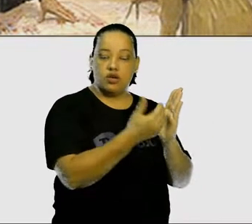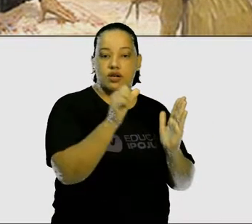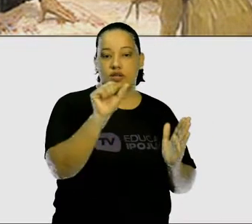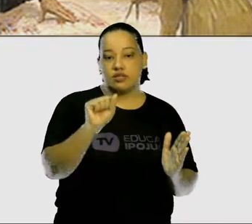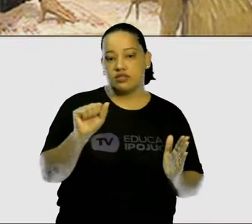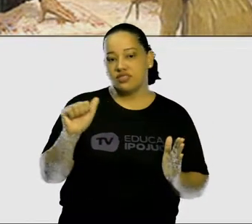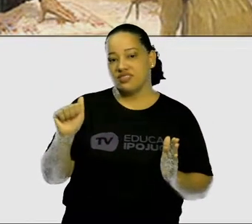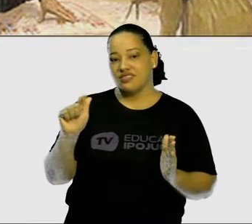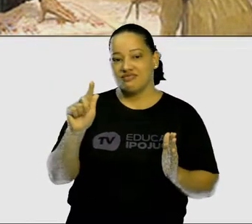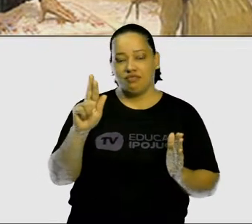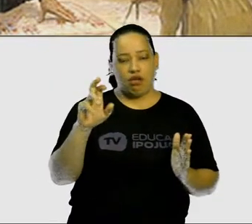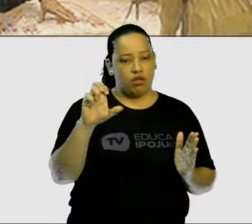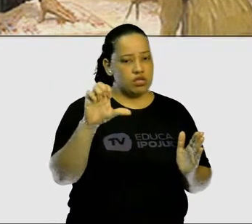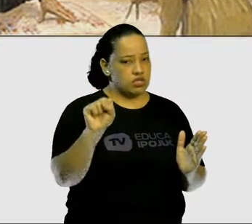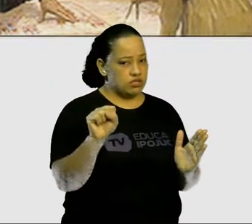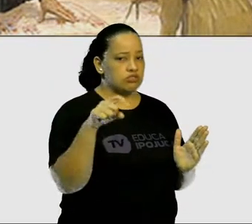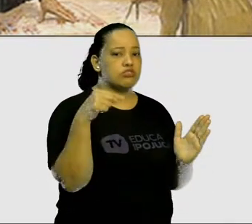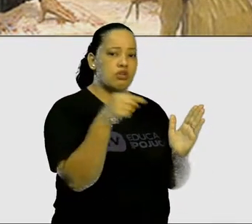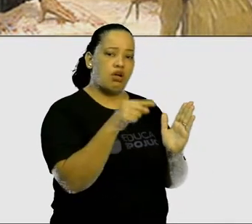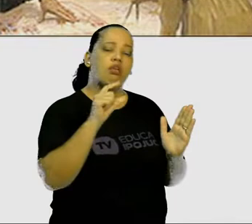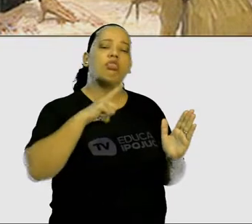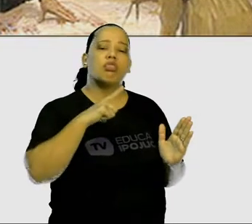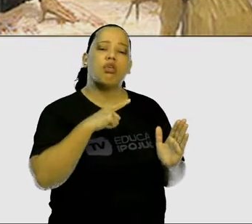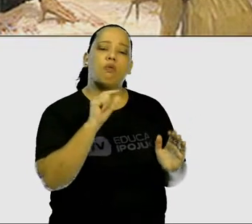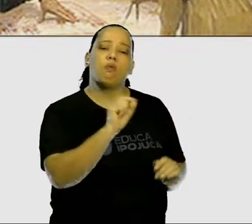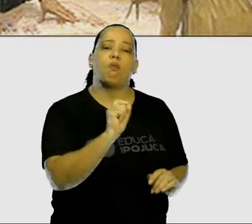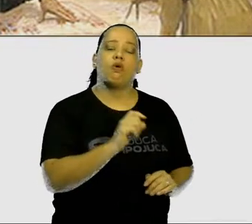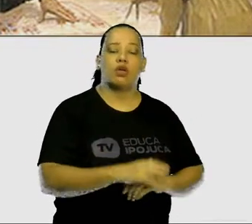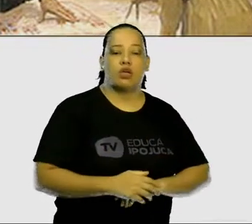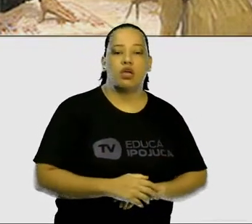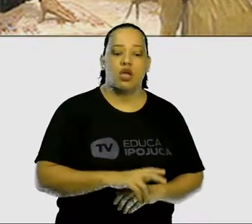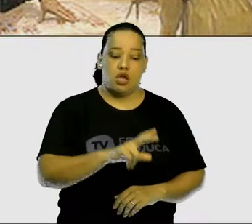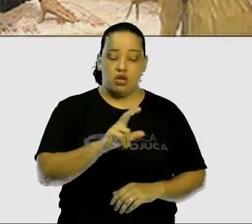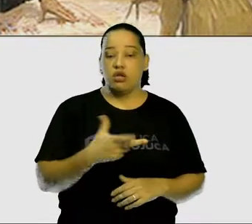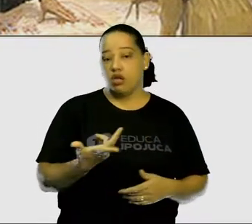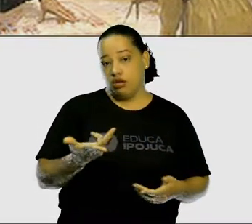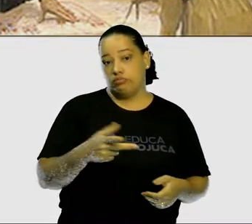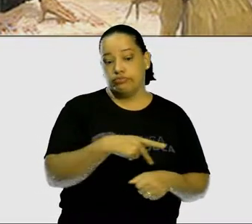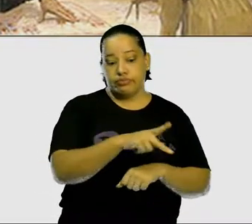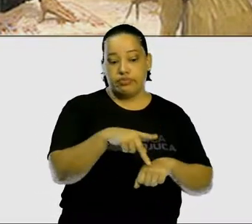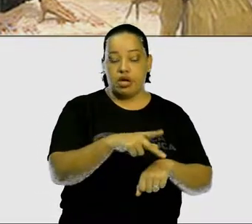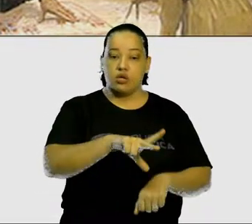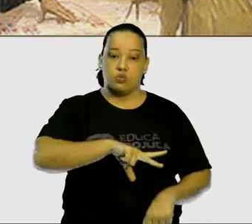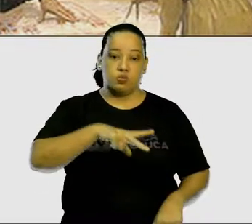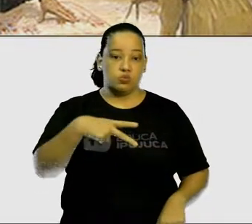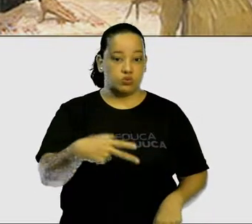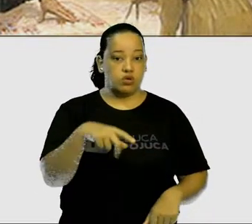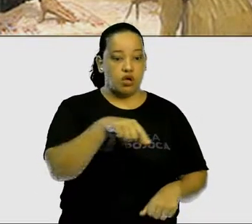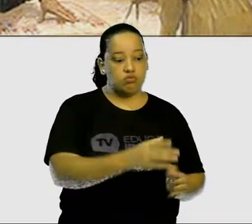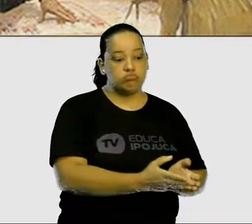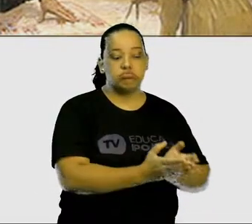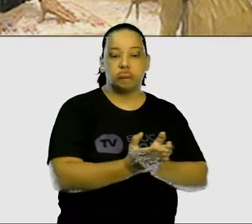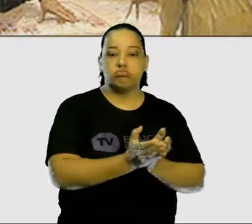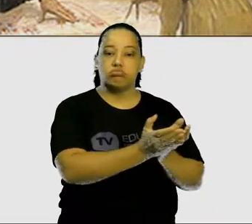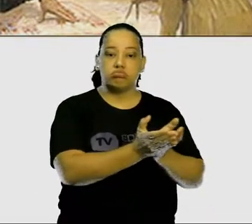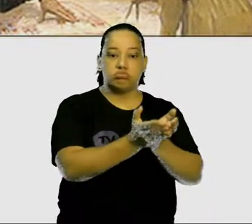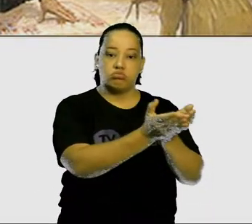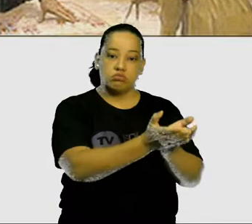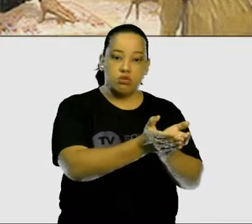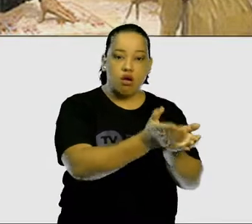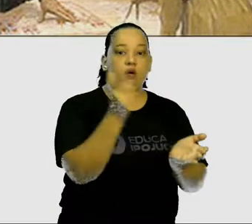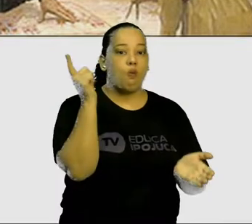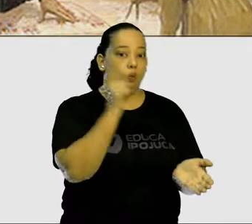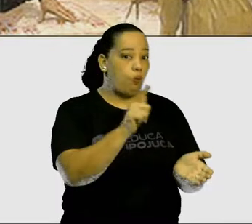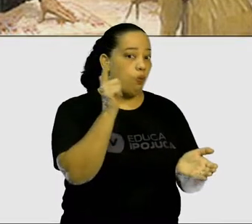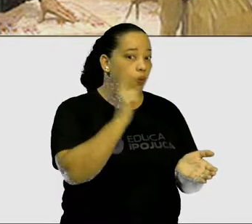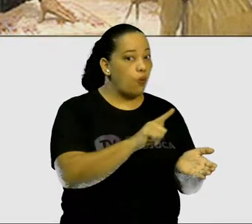Outro fator importante que vai incentivar os portugueses tomem controle do mar, no caso, estou falando